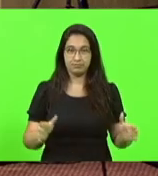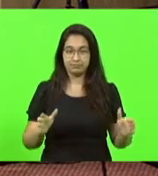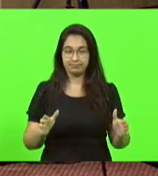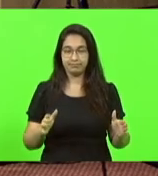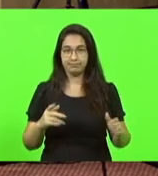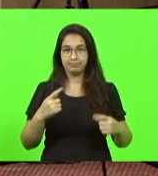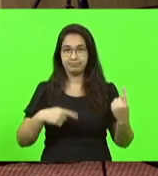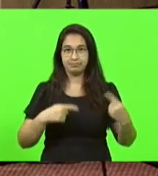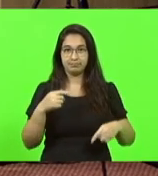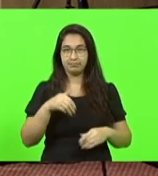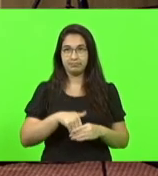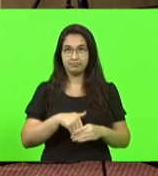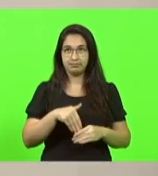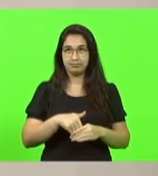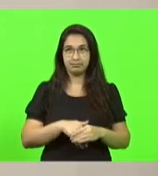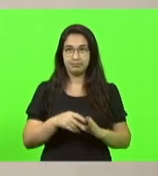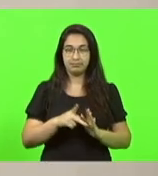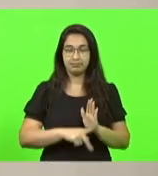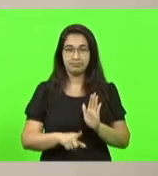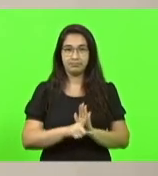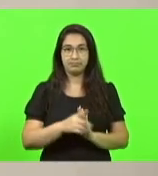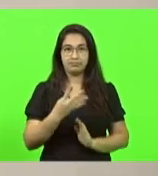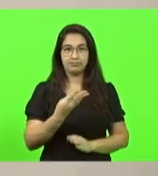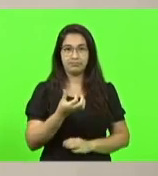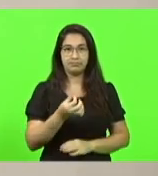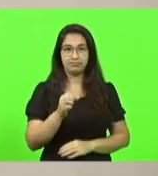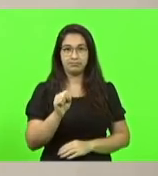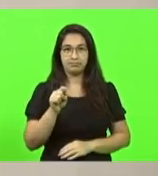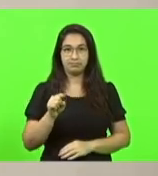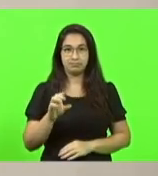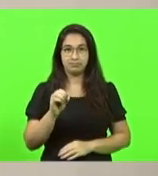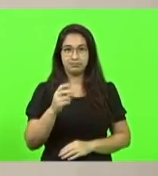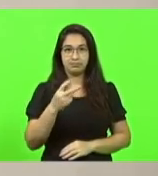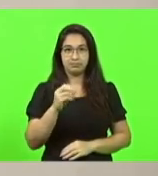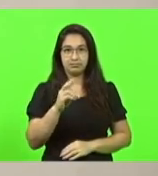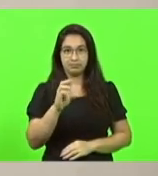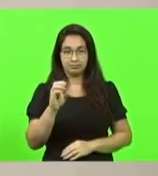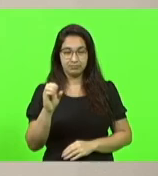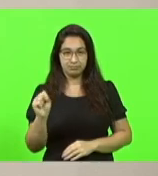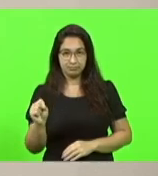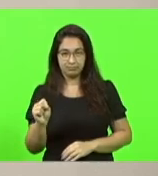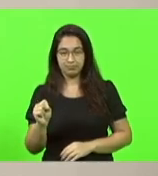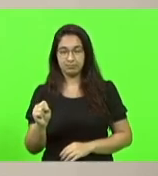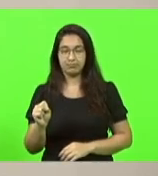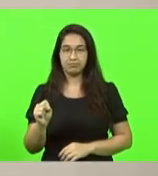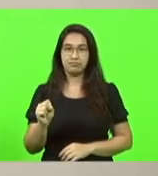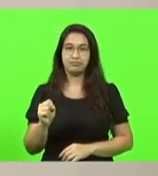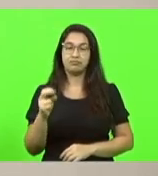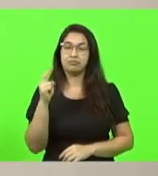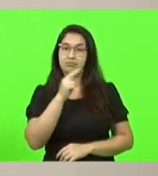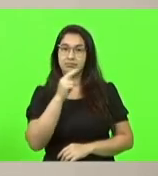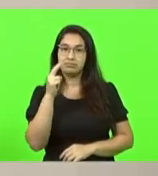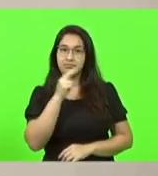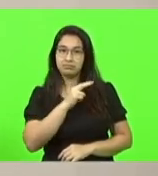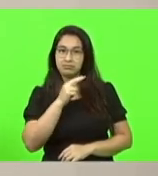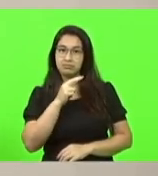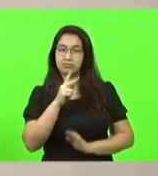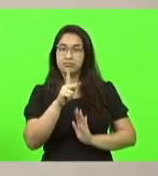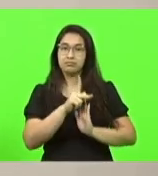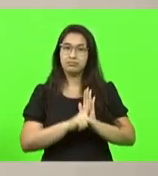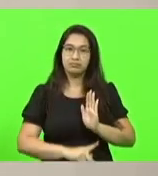votação em turno único do projeto de lei 468.0 2021, autor governo do Estado, regime de urgência, institui o programa catarinense de